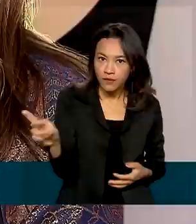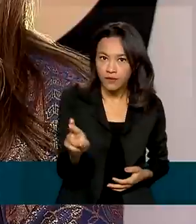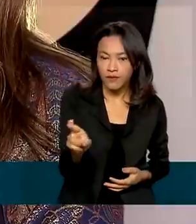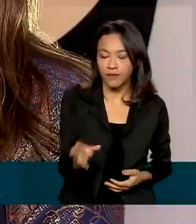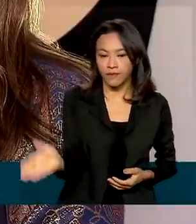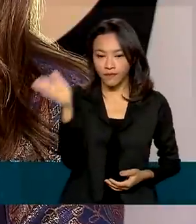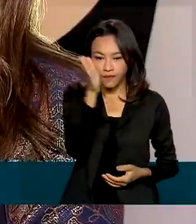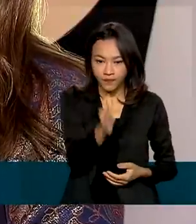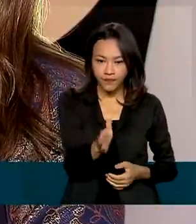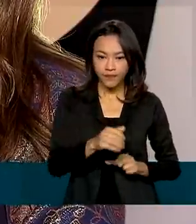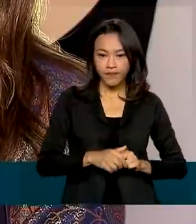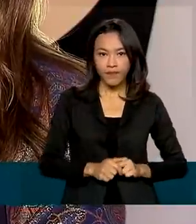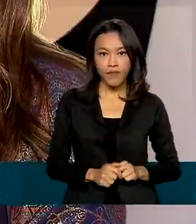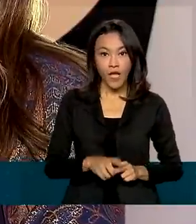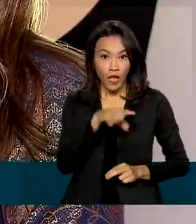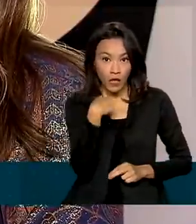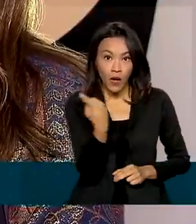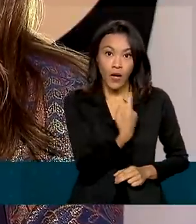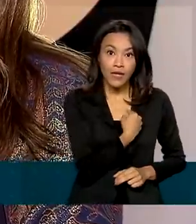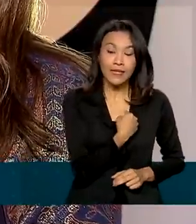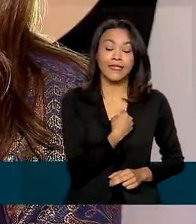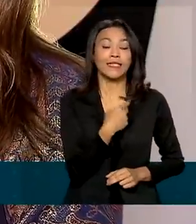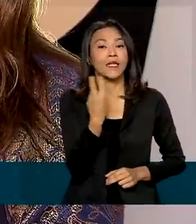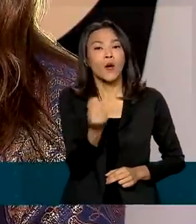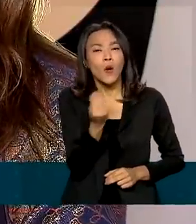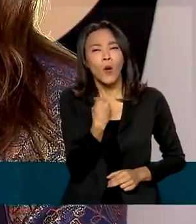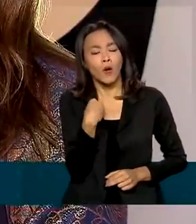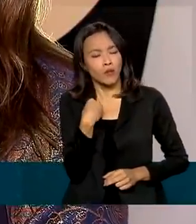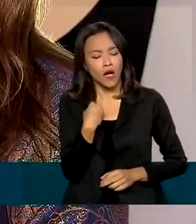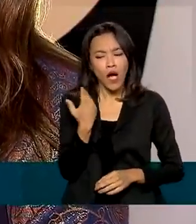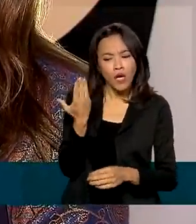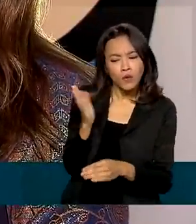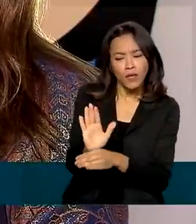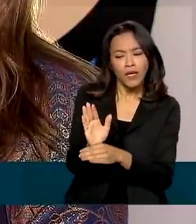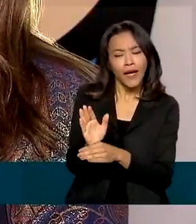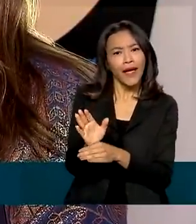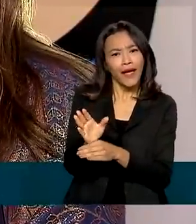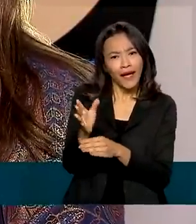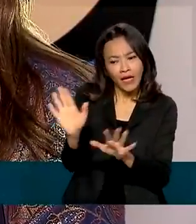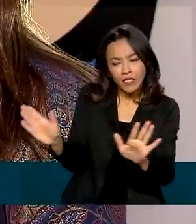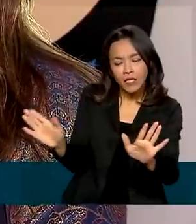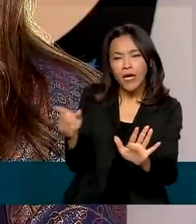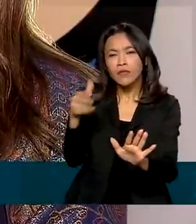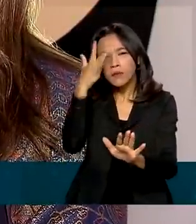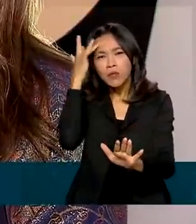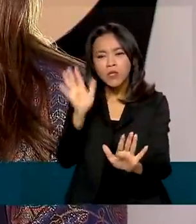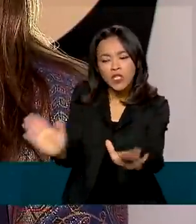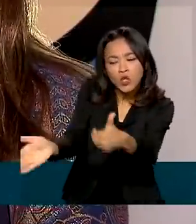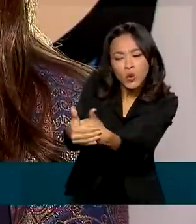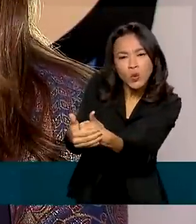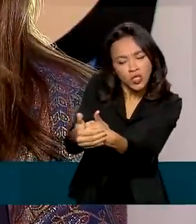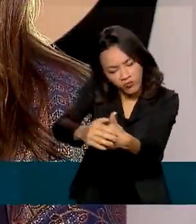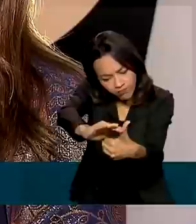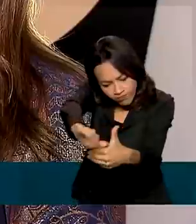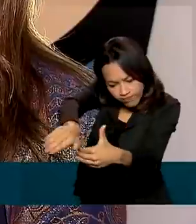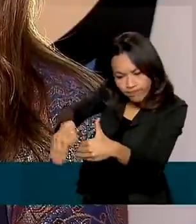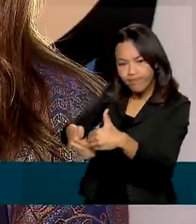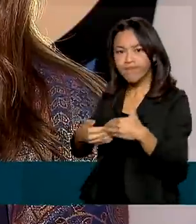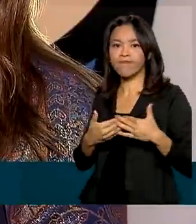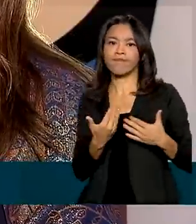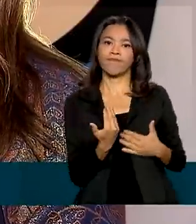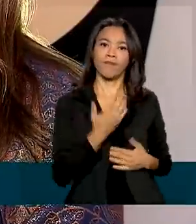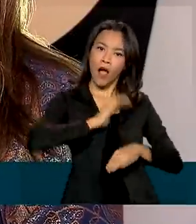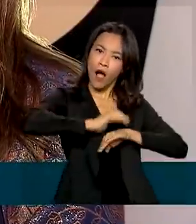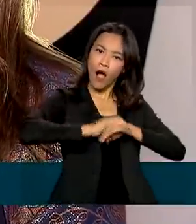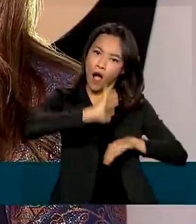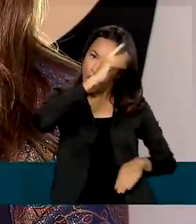A forma como a gente tem de enfrentar é tirar essas pessoas da invisibilidade, torná-los também atores ativos na sociedade,